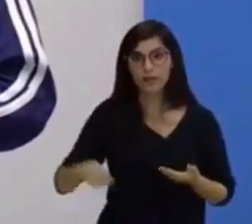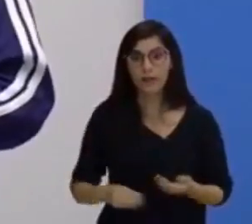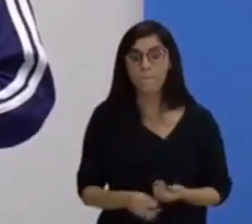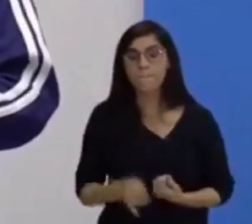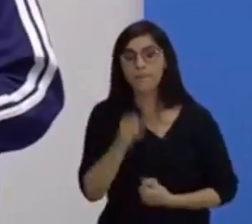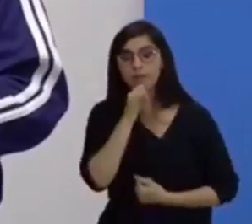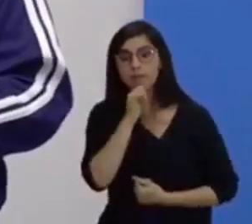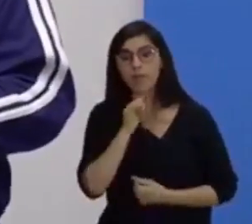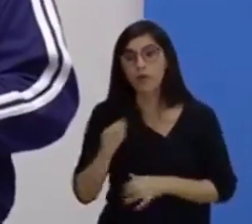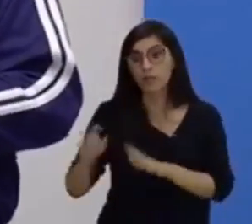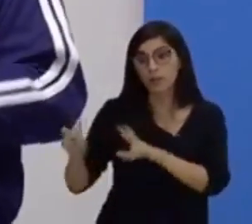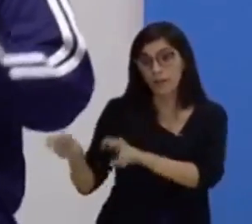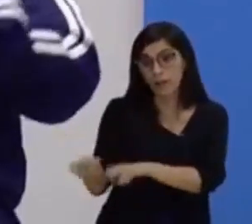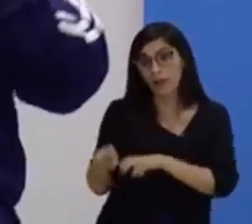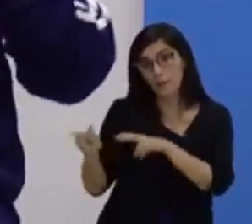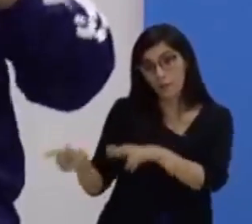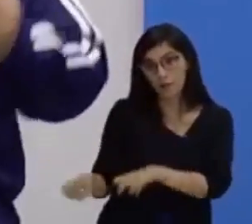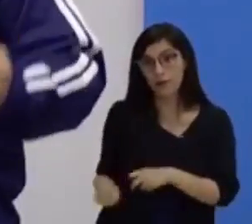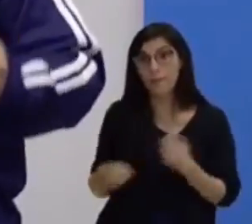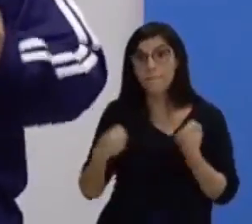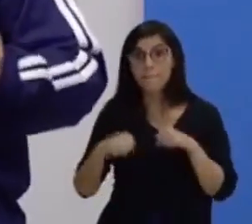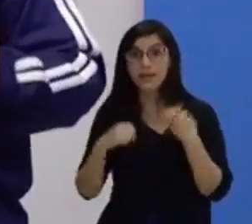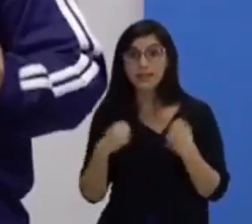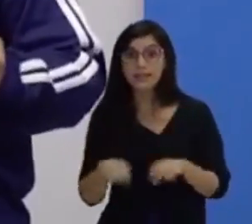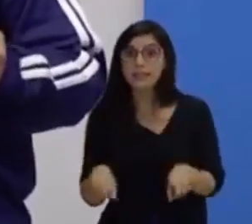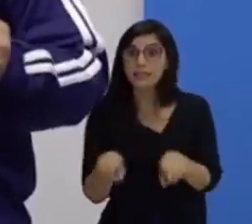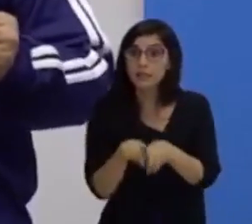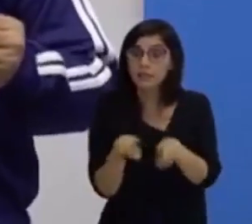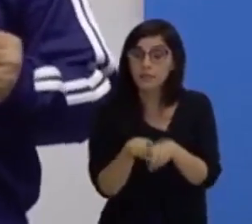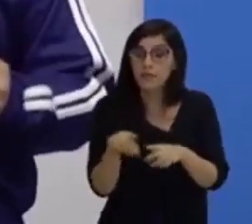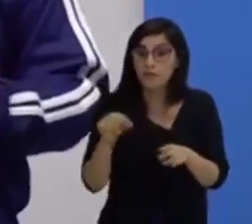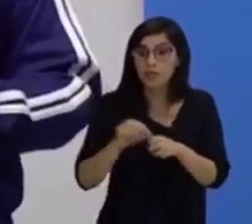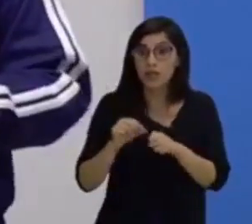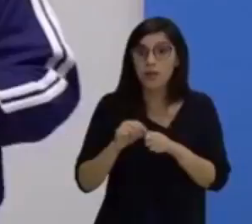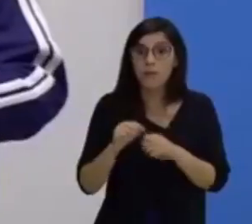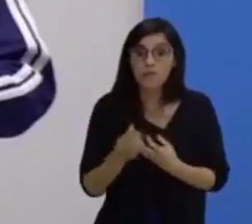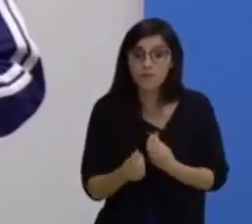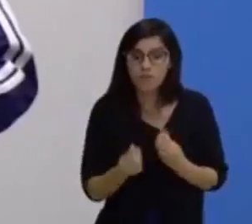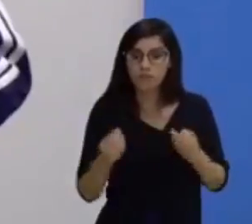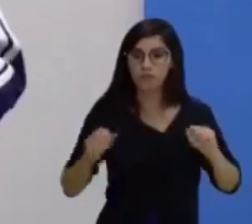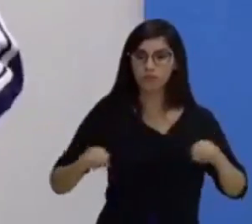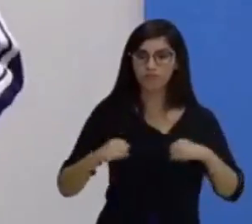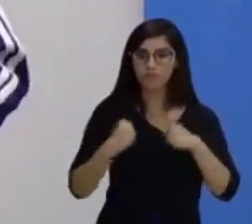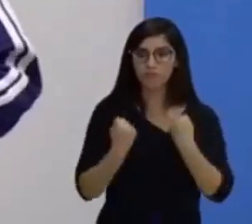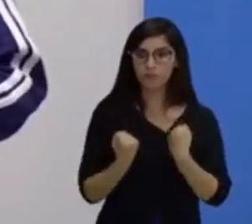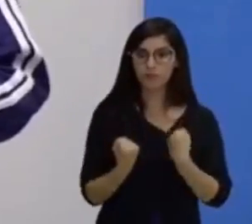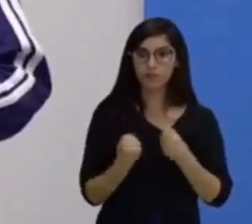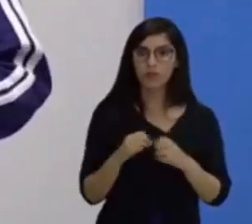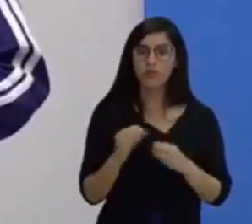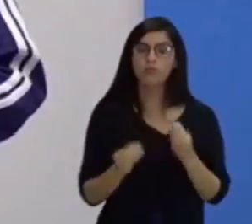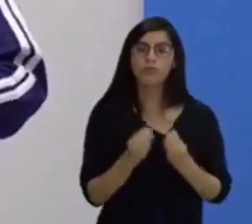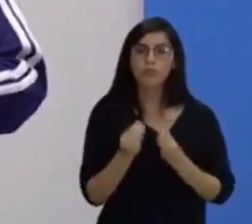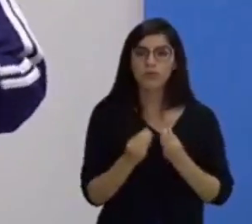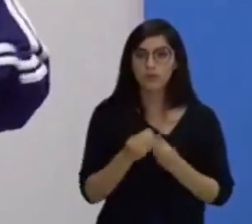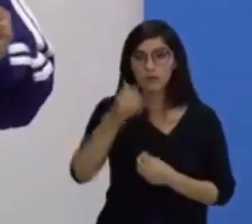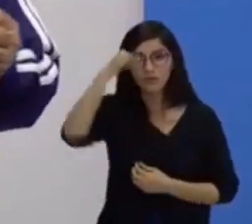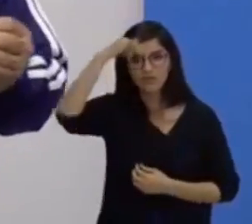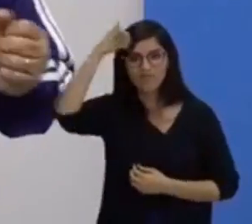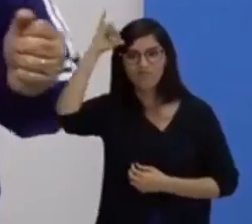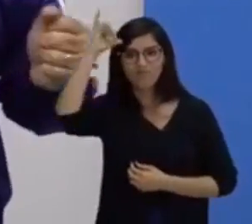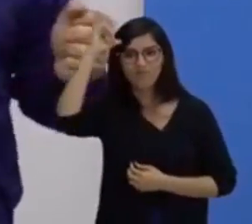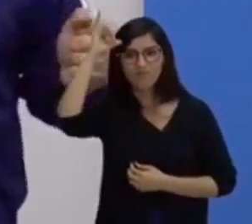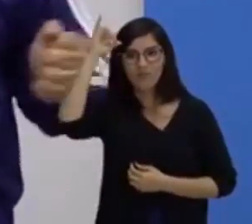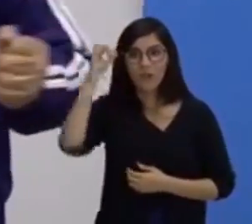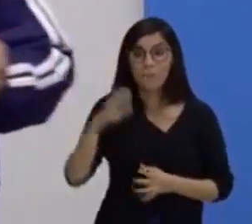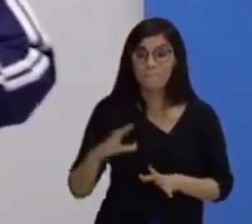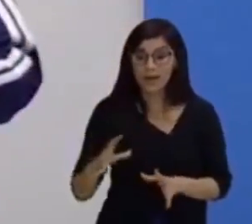pecuária sabe muito bem que precisa fazer muita força em determinados momentos para tocar o gado, para poder